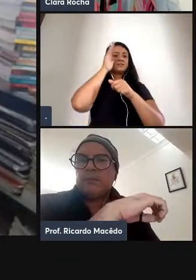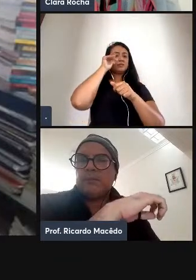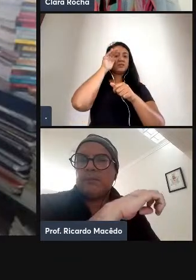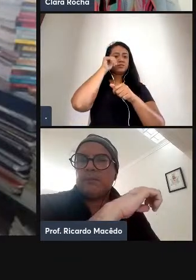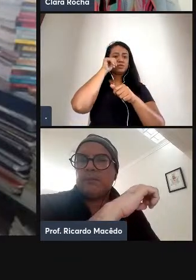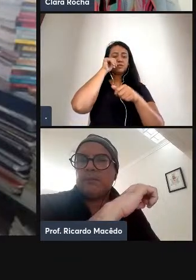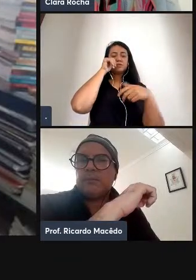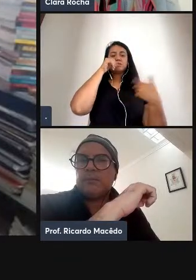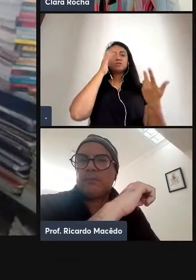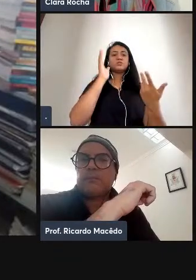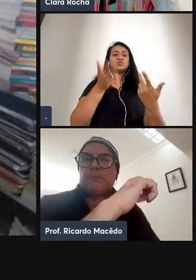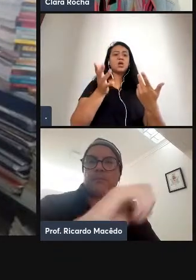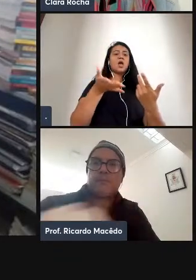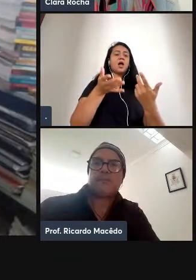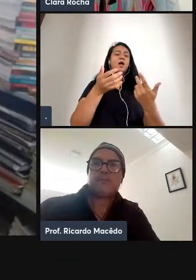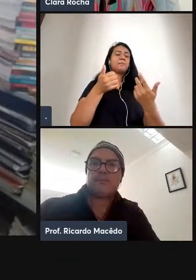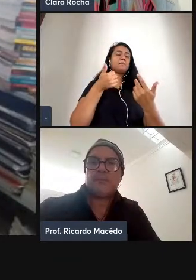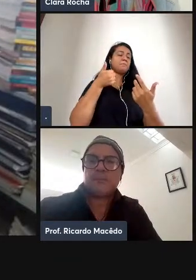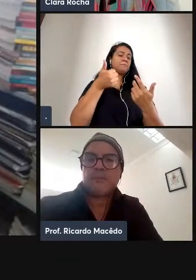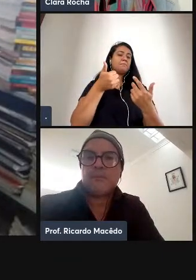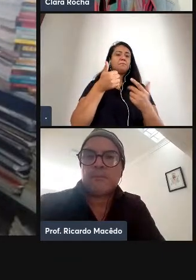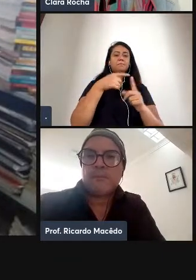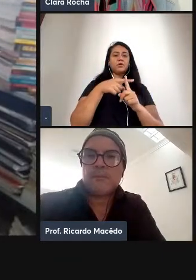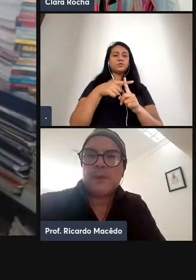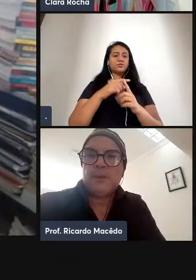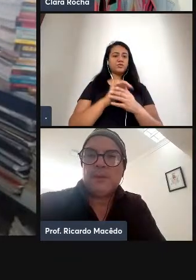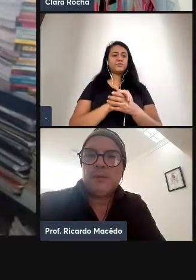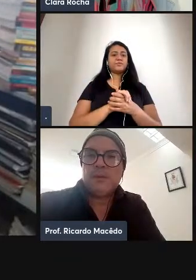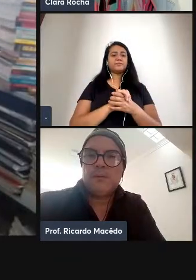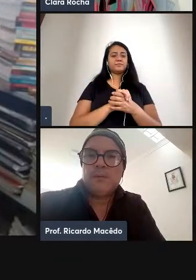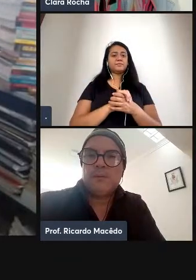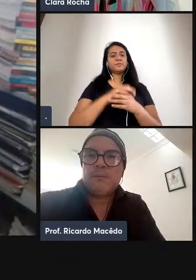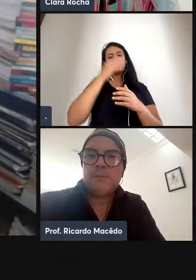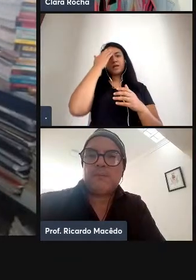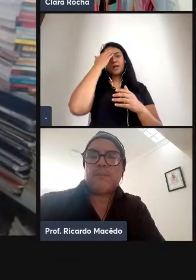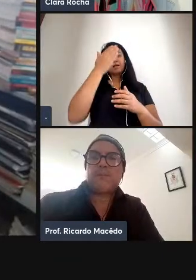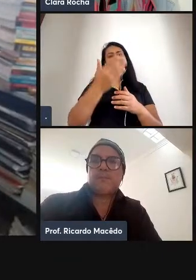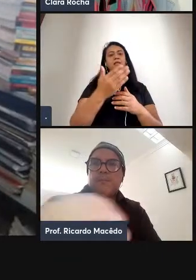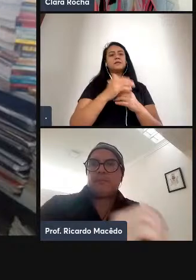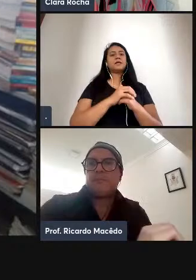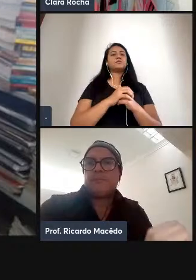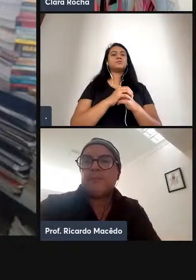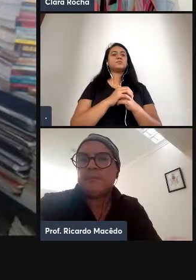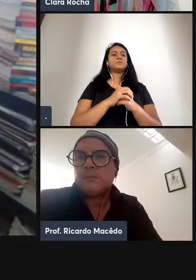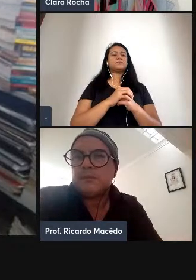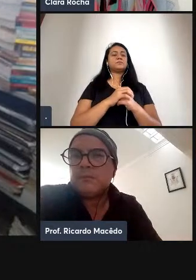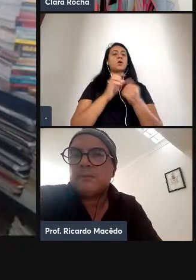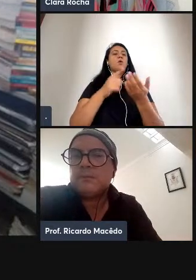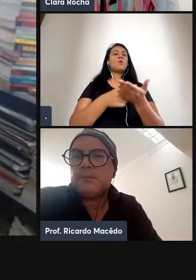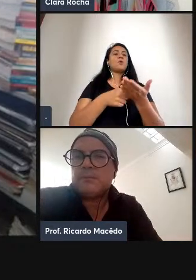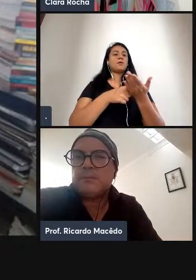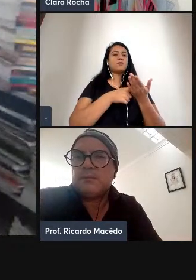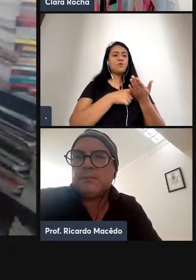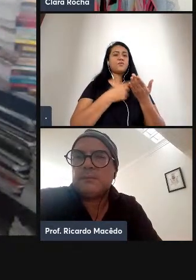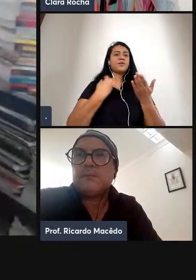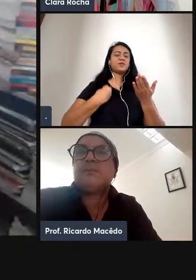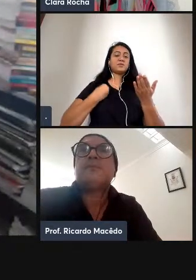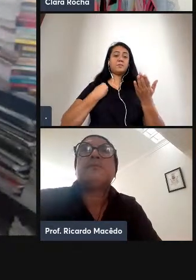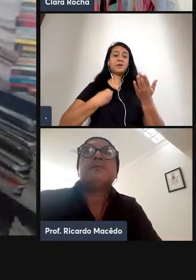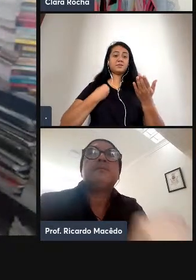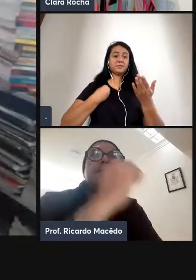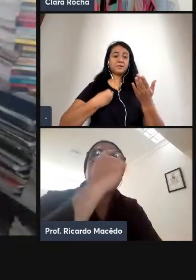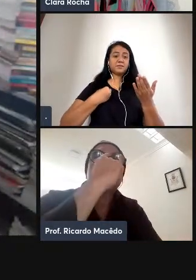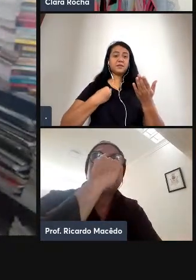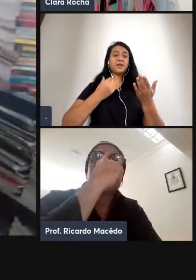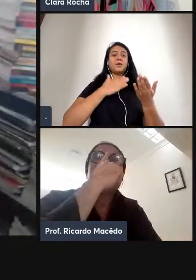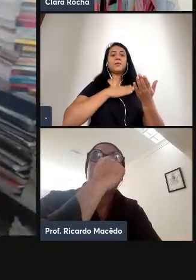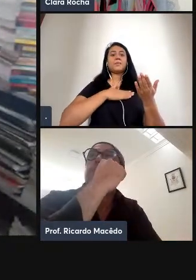estamos no caminho certo e agradeço o convite a participação é prazer ter